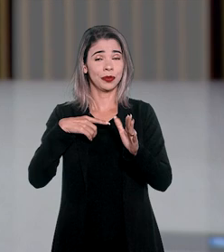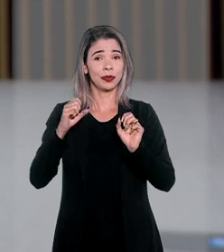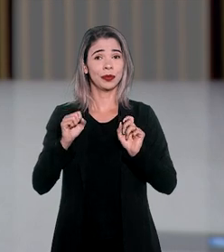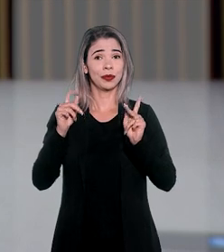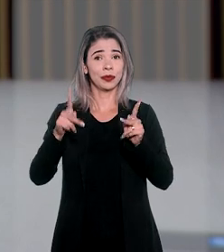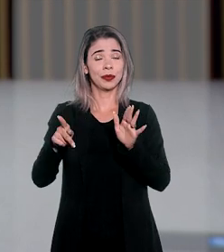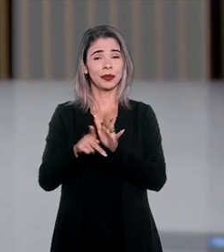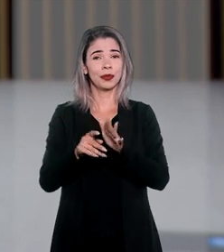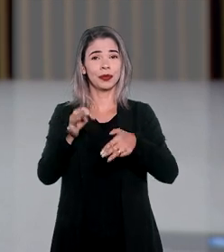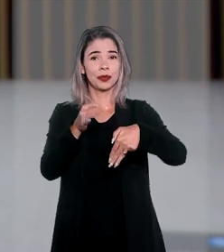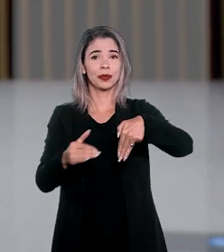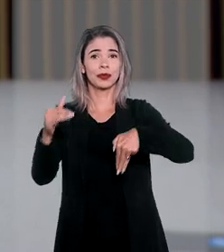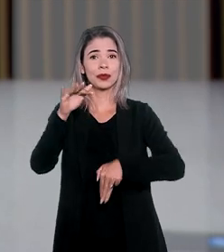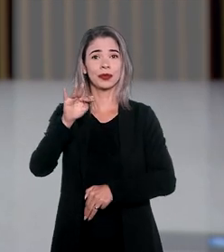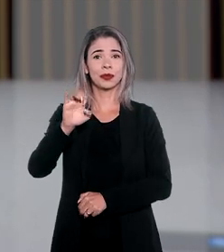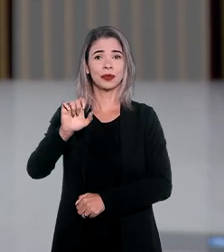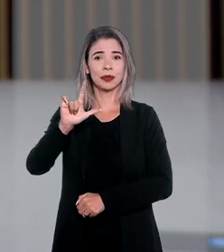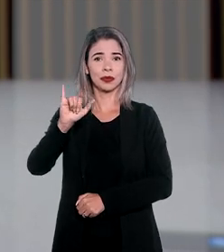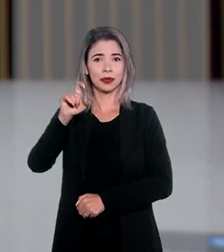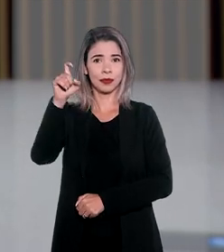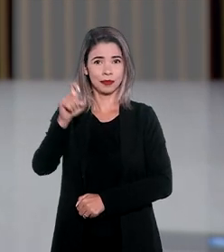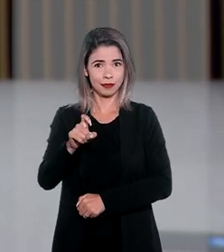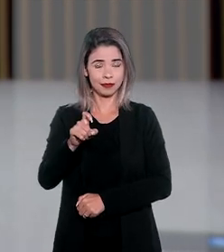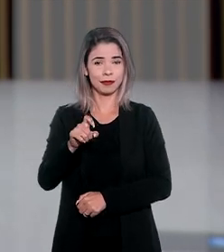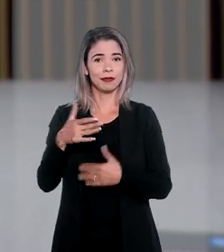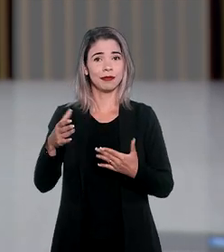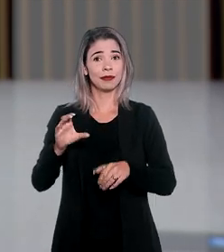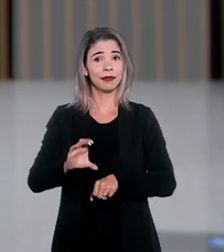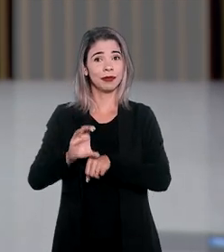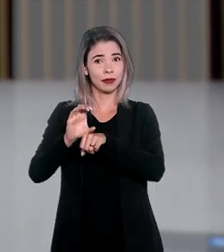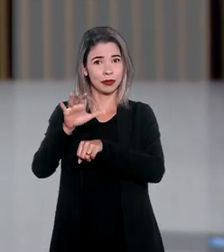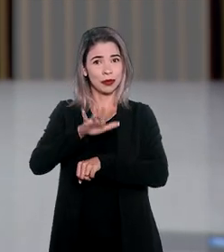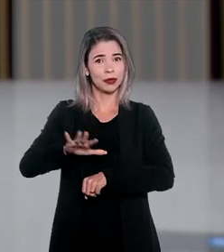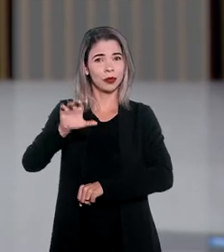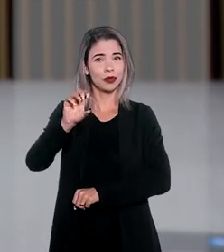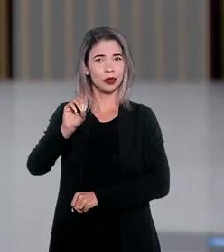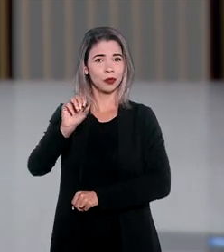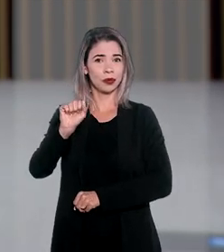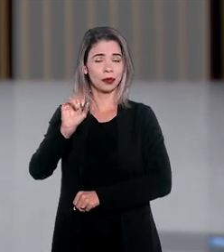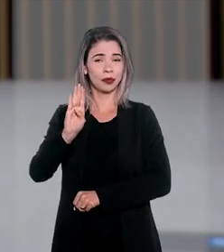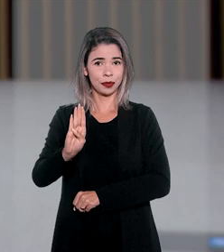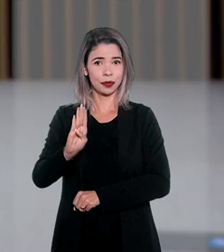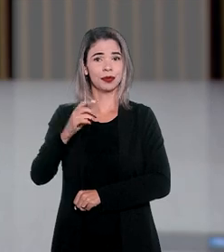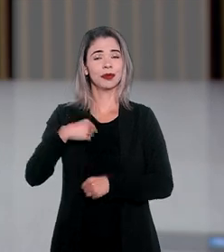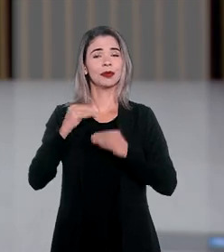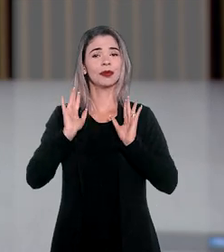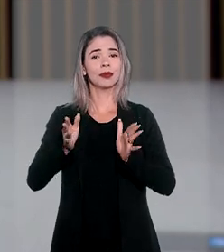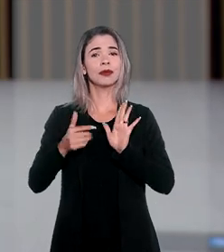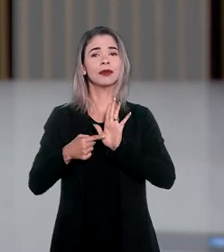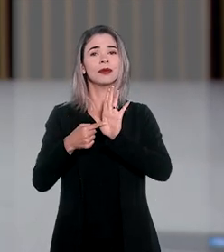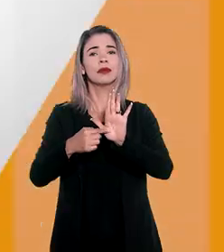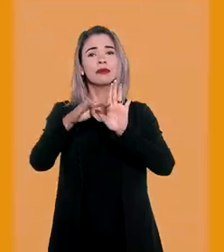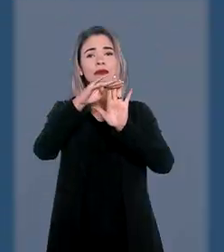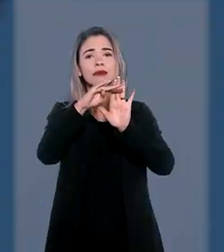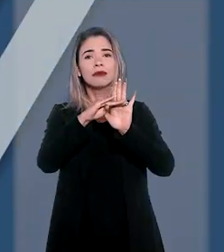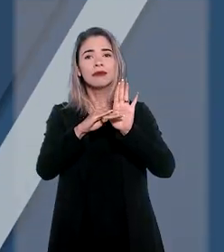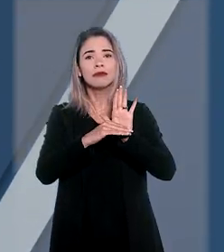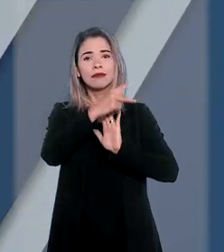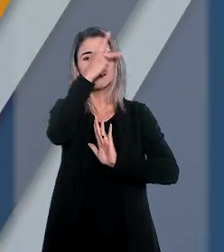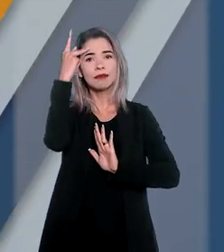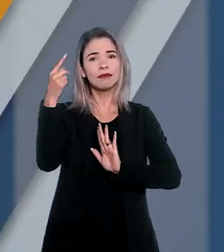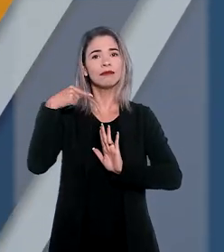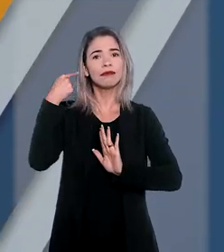da aposentadoria do ministro Félix Fischer. O Conselho Federal da Ordem dos Advogados do Brasil apresentou uma lista de